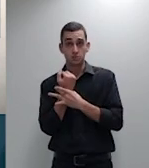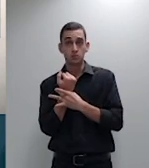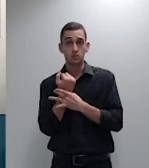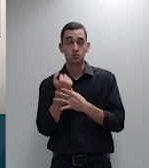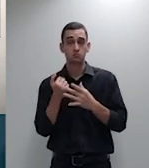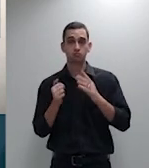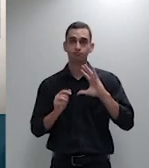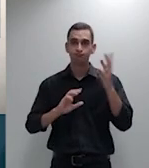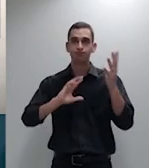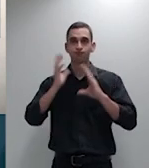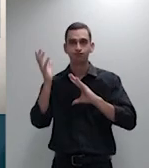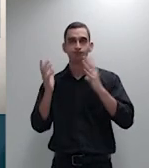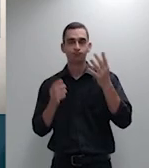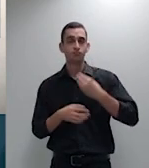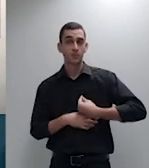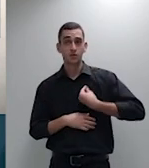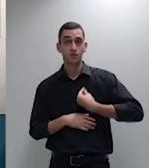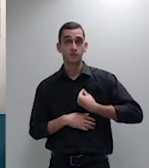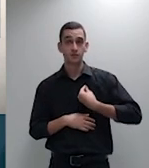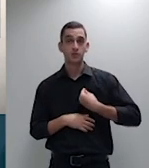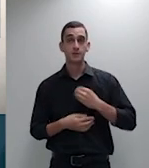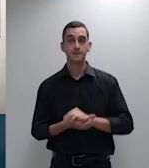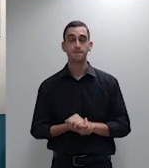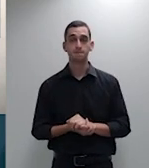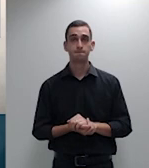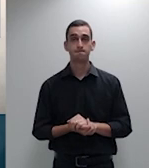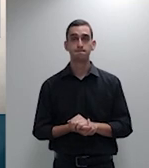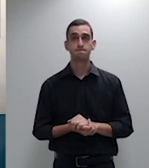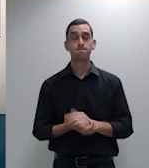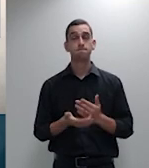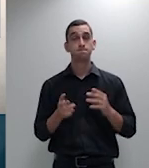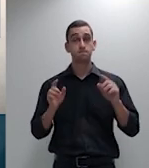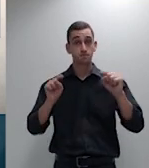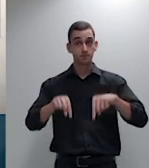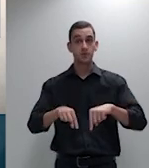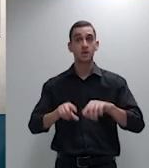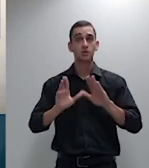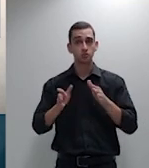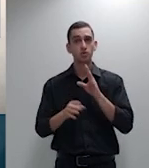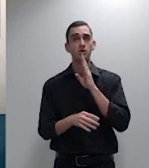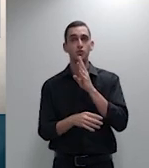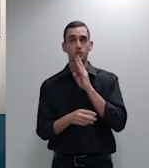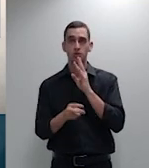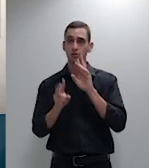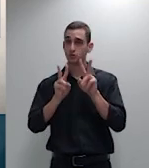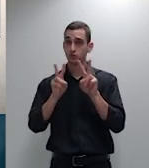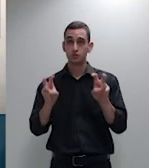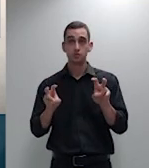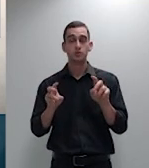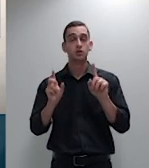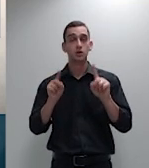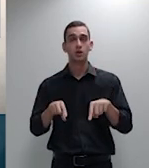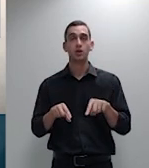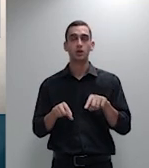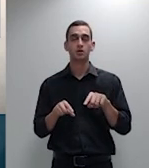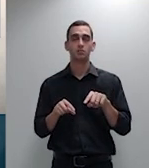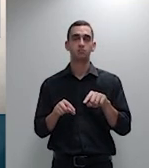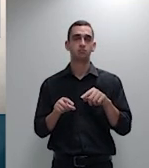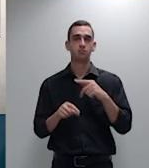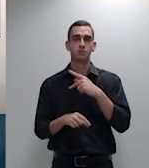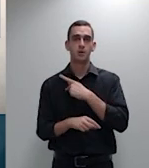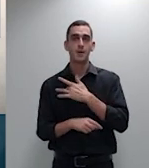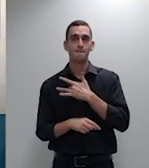o caso é bastante conhecido beneficiário de plano coletivo contrato de plano de